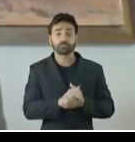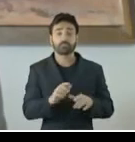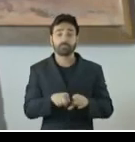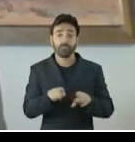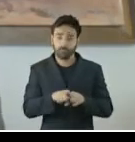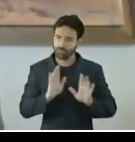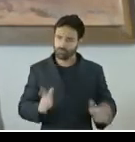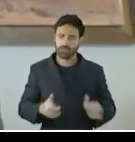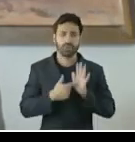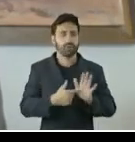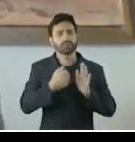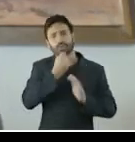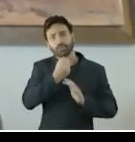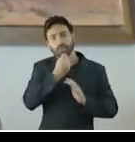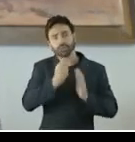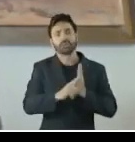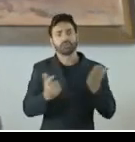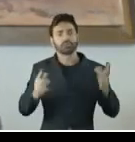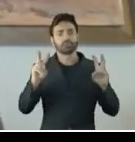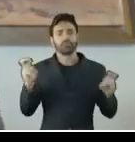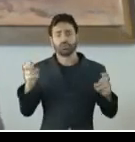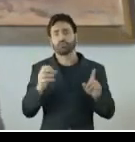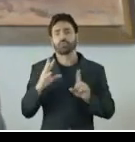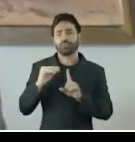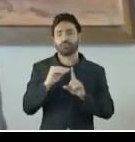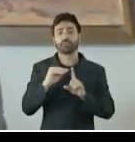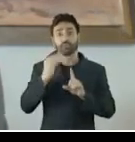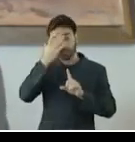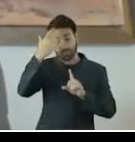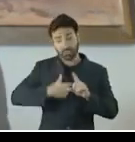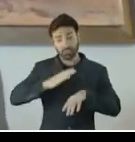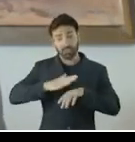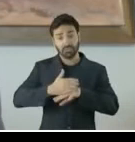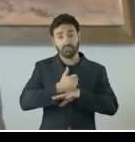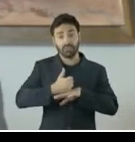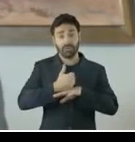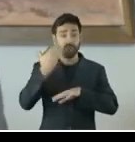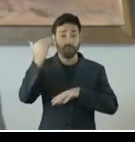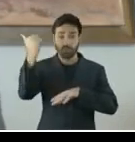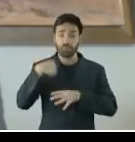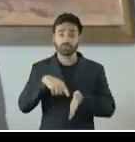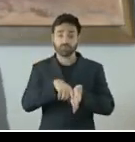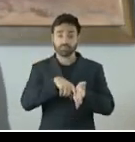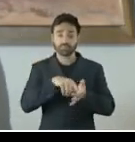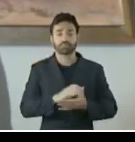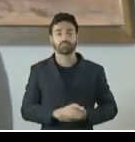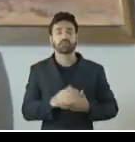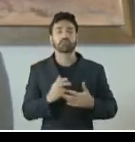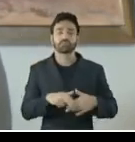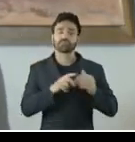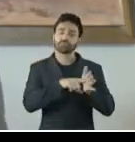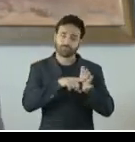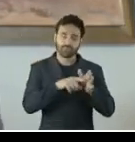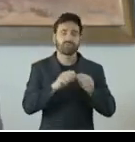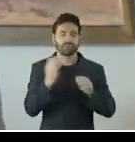reportagens recentes na imprensa acerca de assédio sexual cometido por pesquisadores famosos. Auditorias conduzidas no exterior